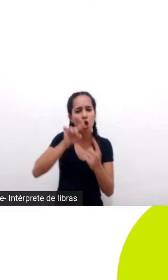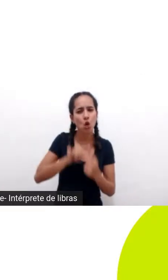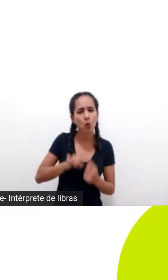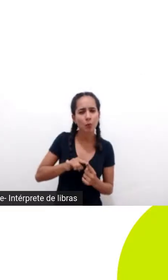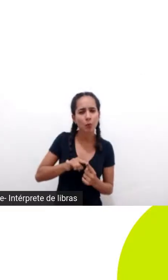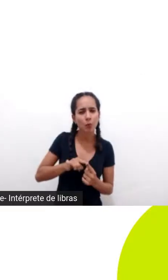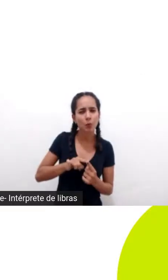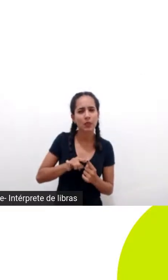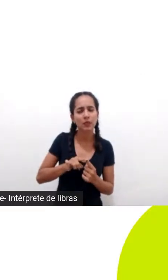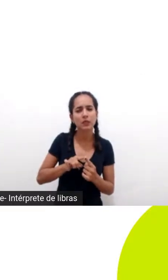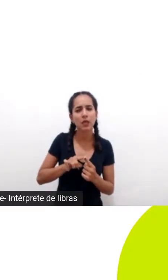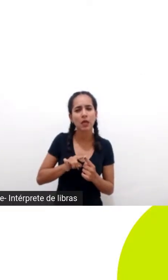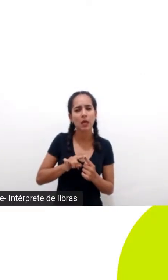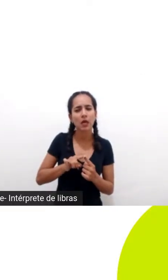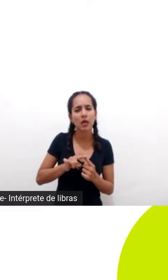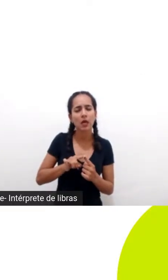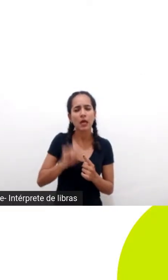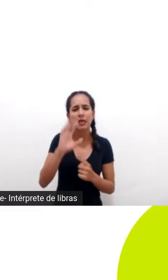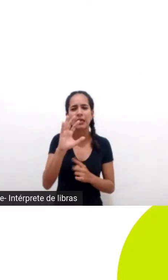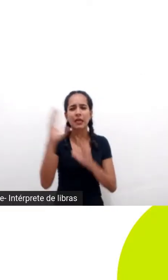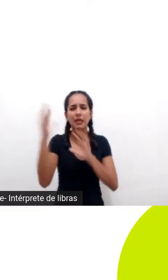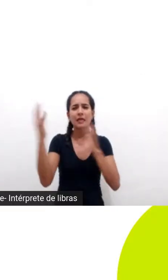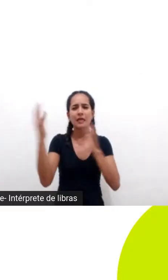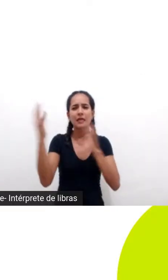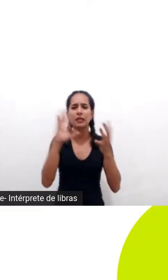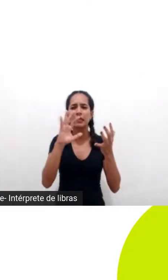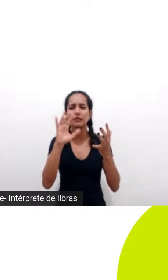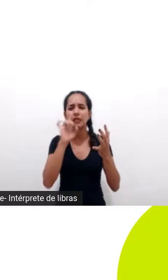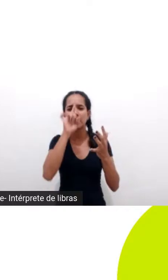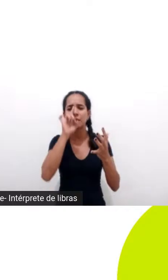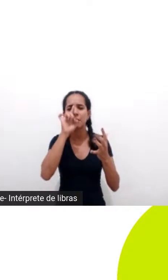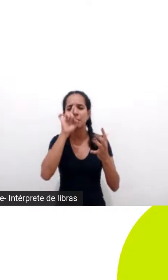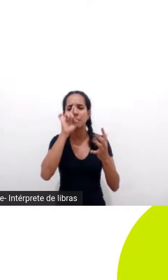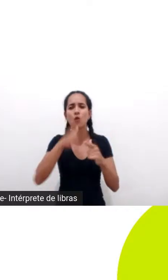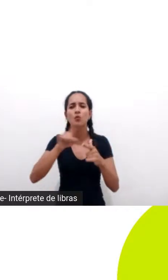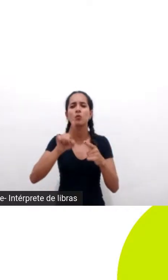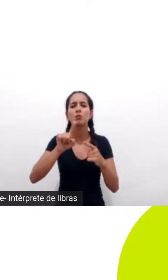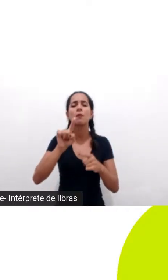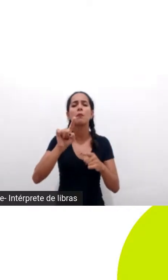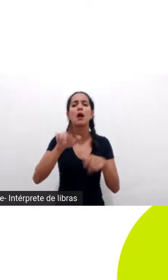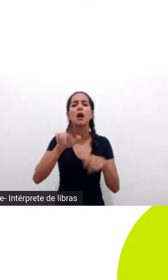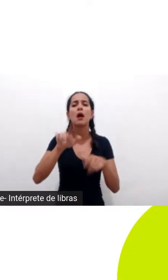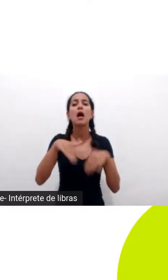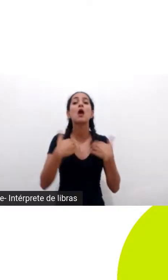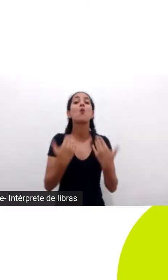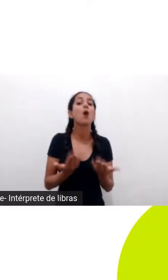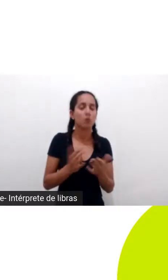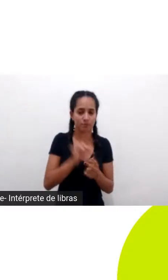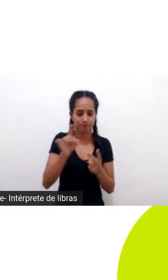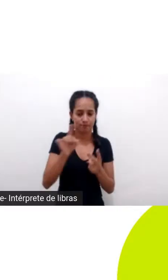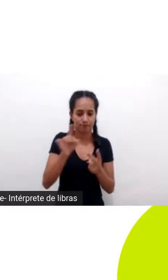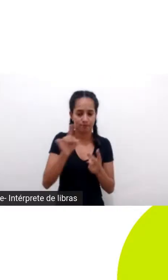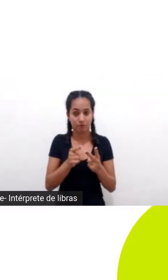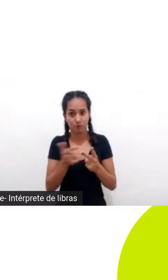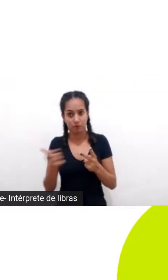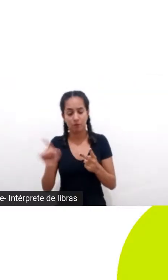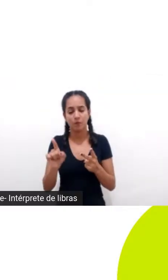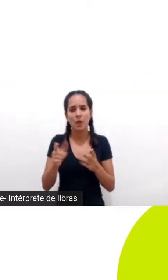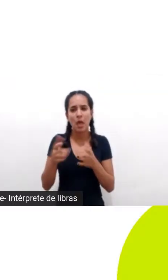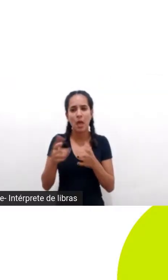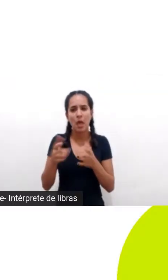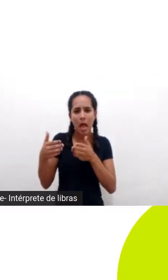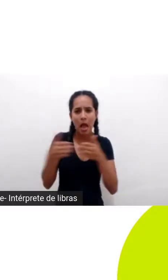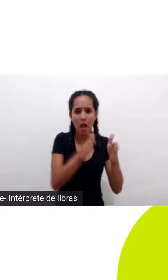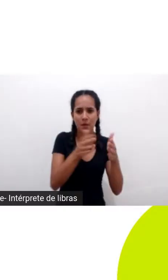cerne da crise climática e da crise ambiental essa é a primeira pergunta e a segunda pergunta quais os outros caminhos que a gente pode ter